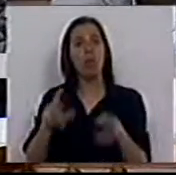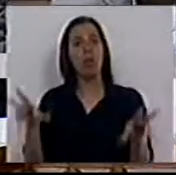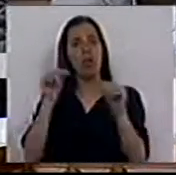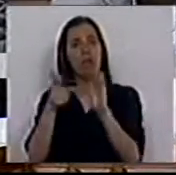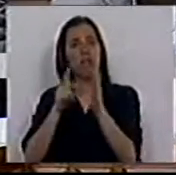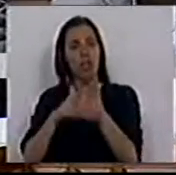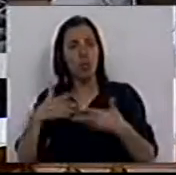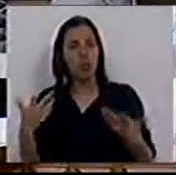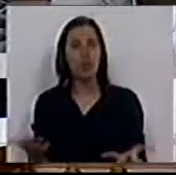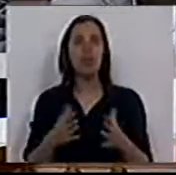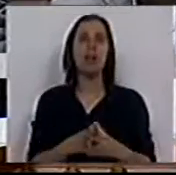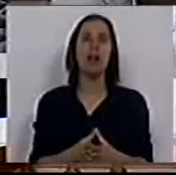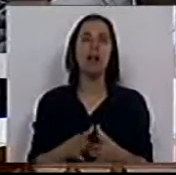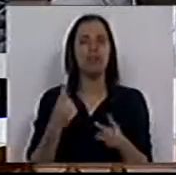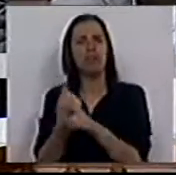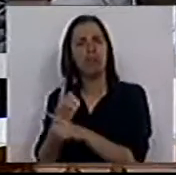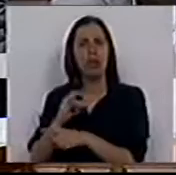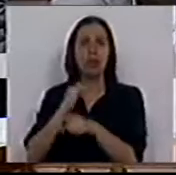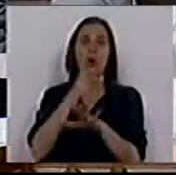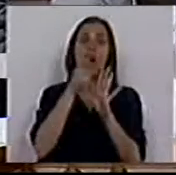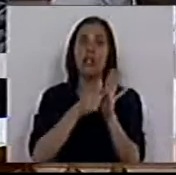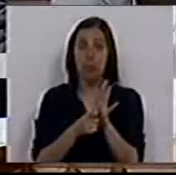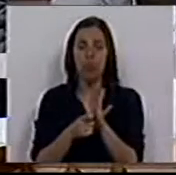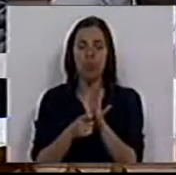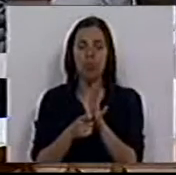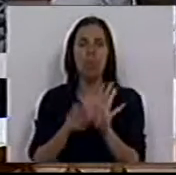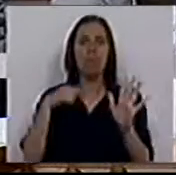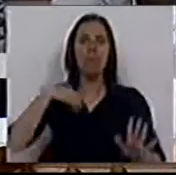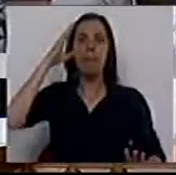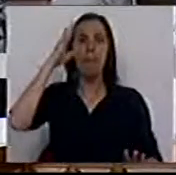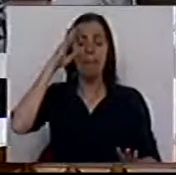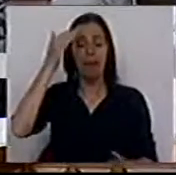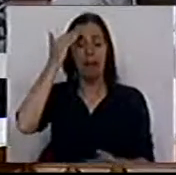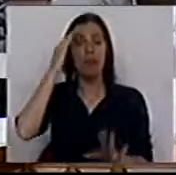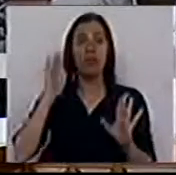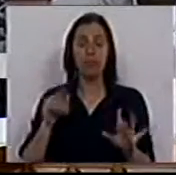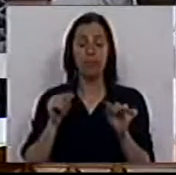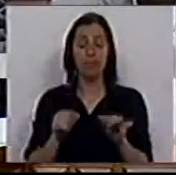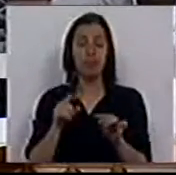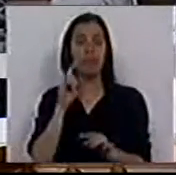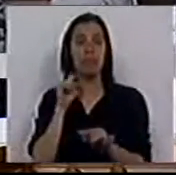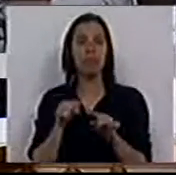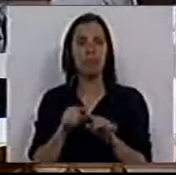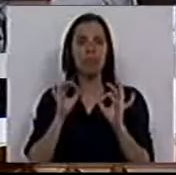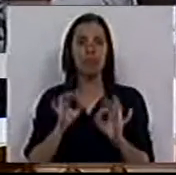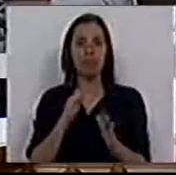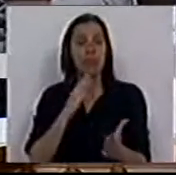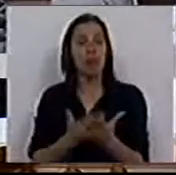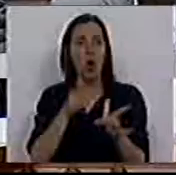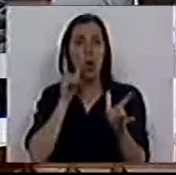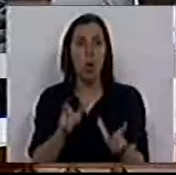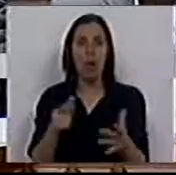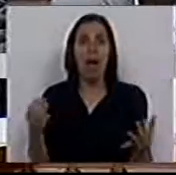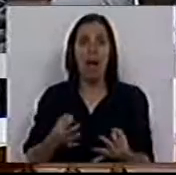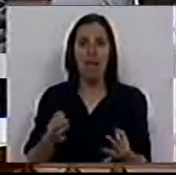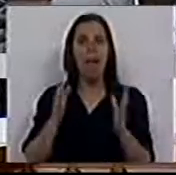tecnologias, entre outros aspectos. E sabemos e consideramos que para que esta segurança seja assegurada e este controle